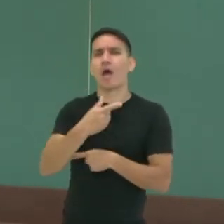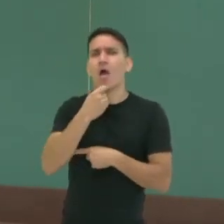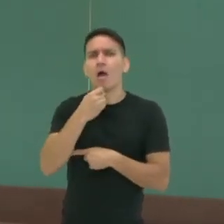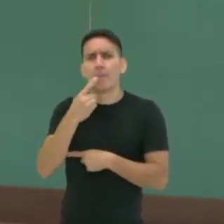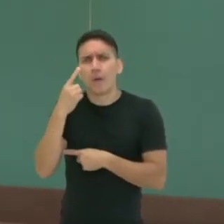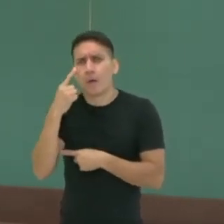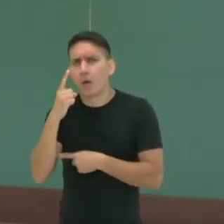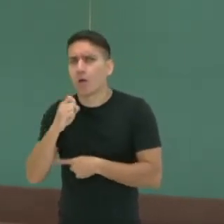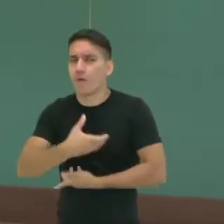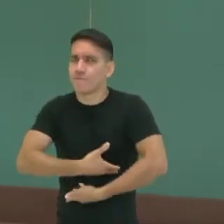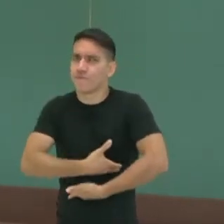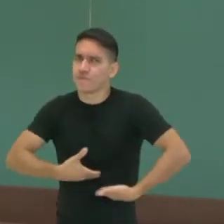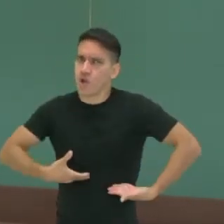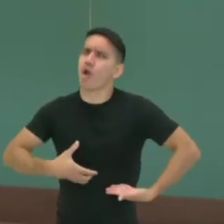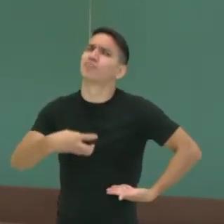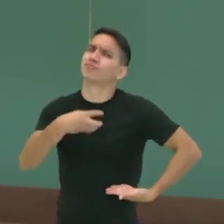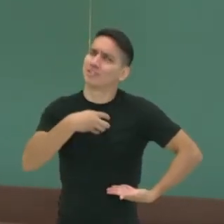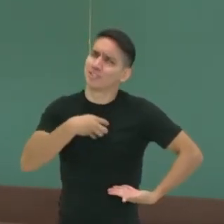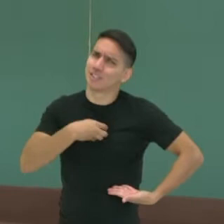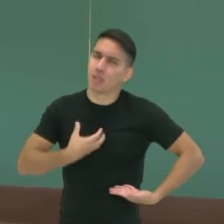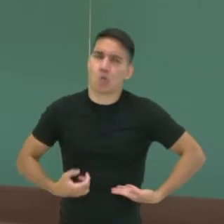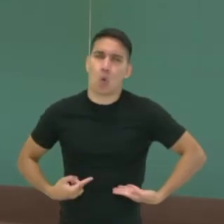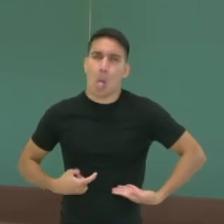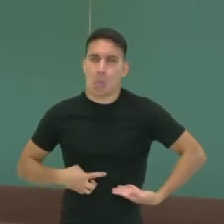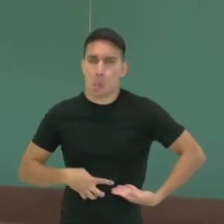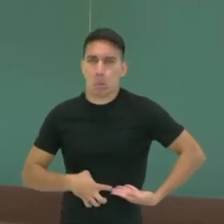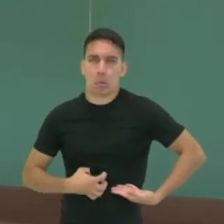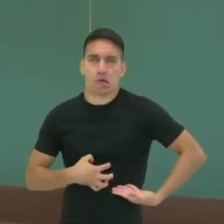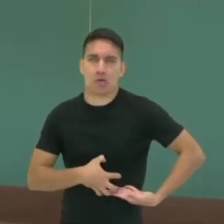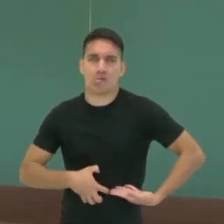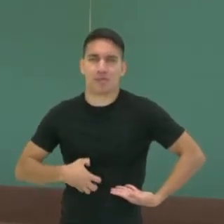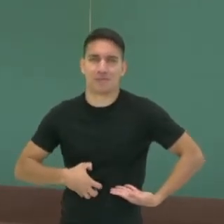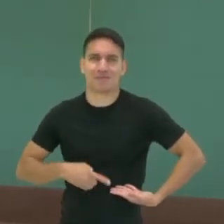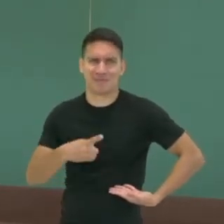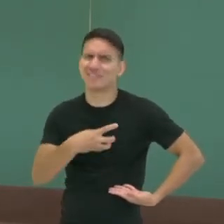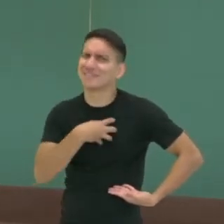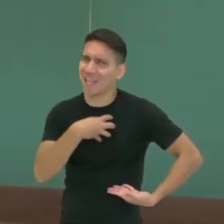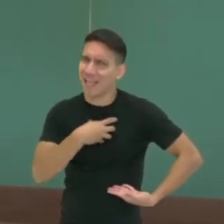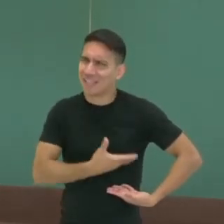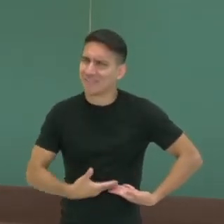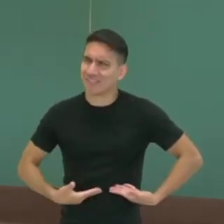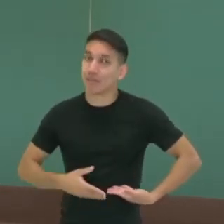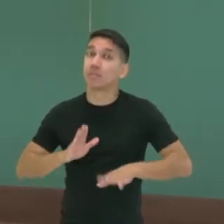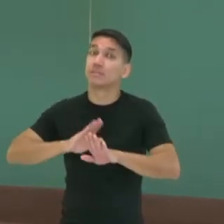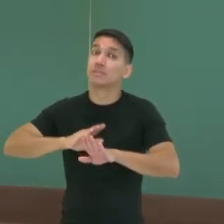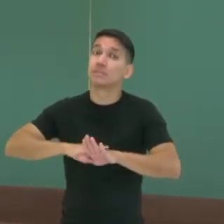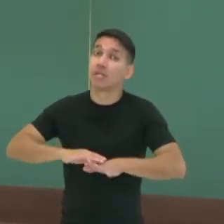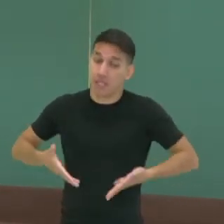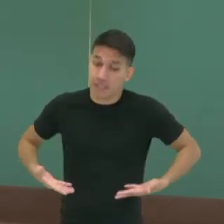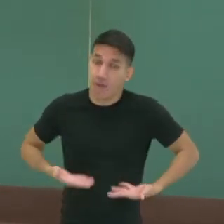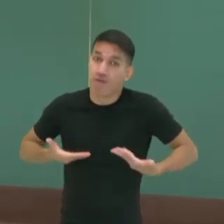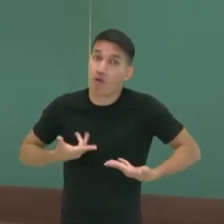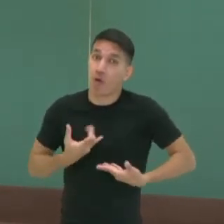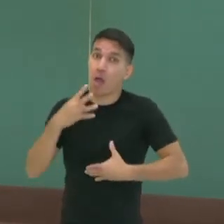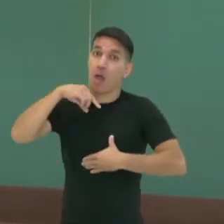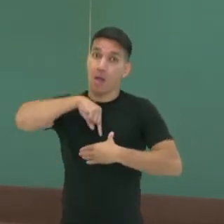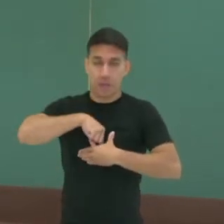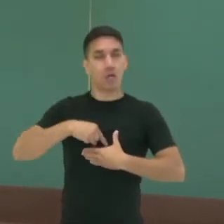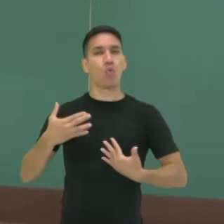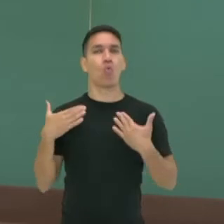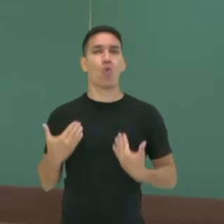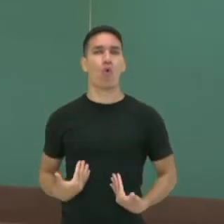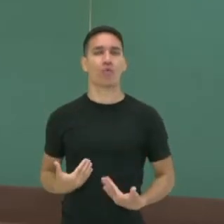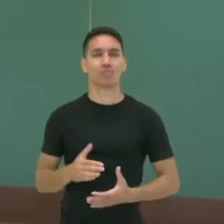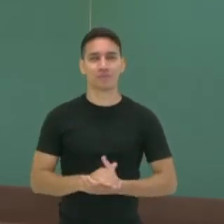bastante fome. A barriga dele até roncou. Você sente fome? É uma resposta. É um estímulo interno ao seu corpo.